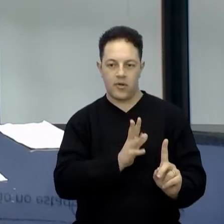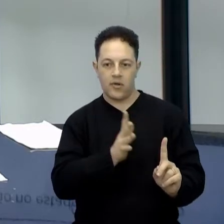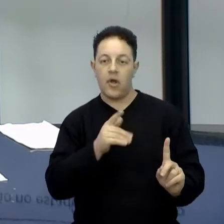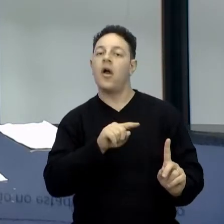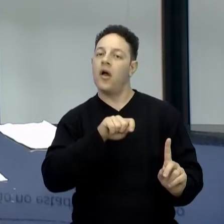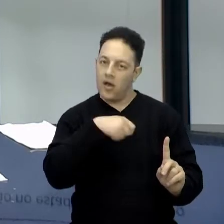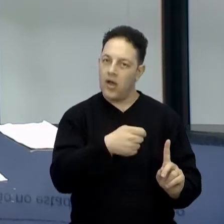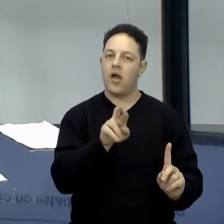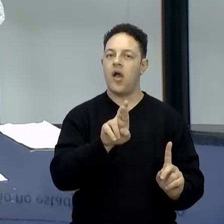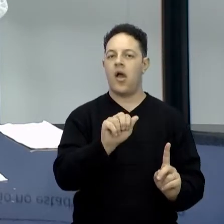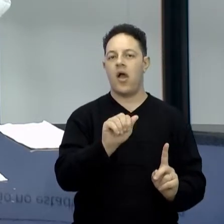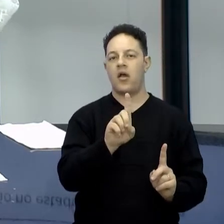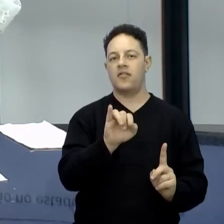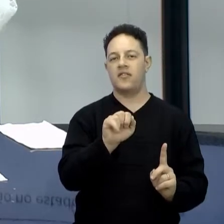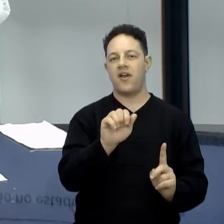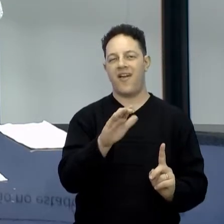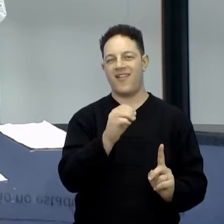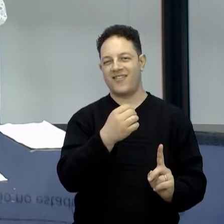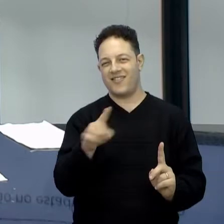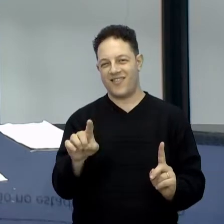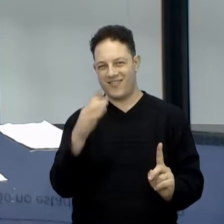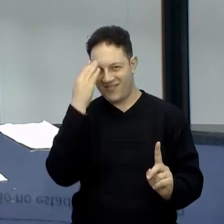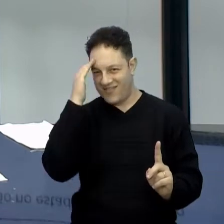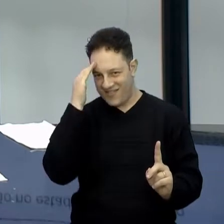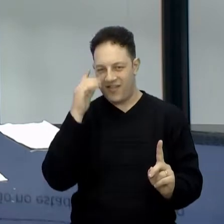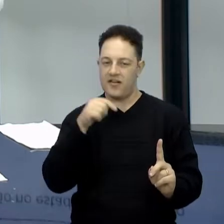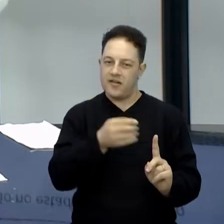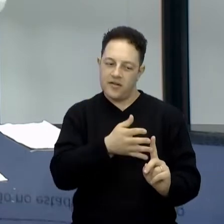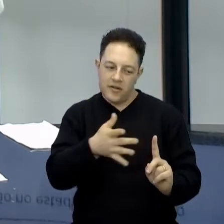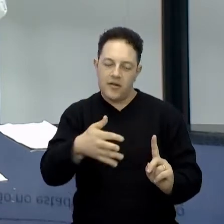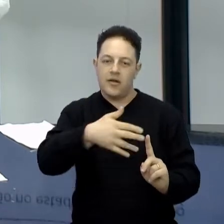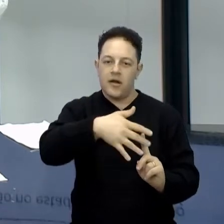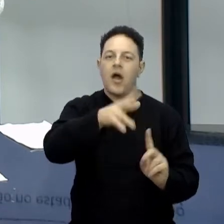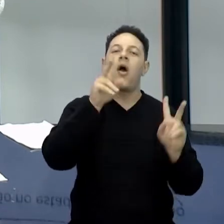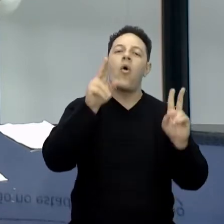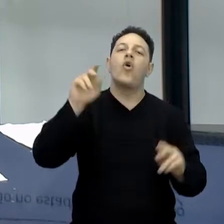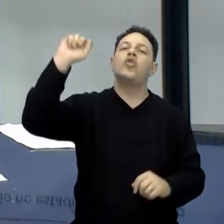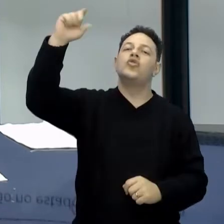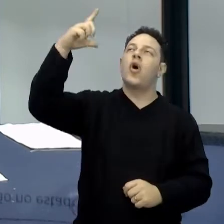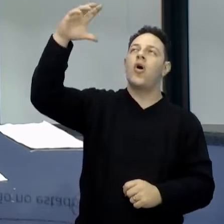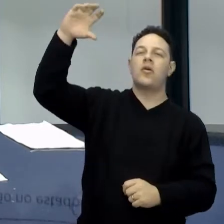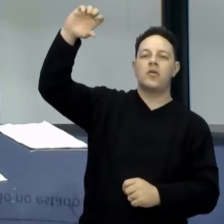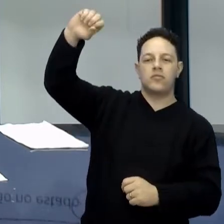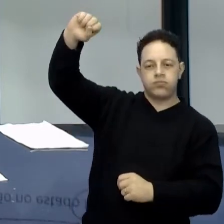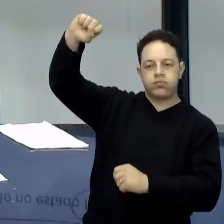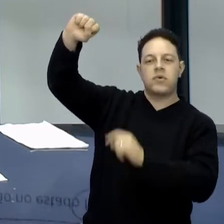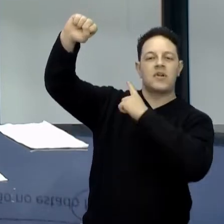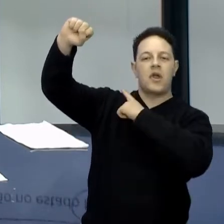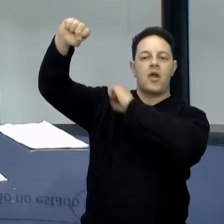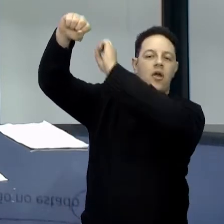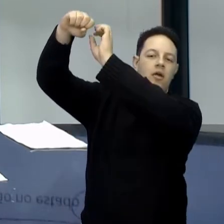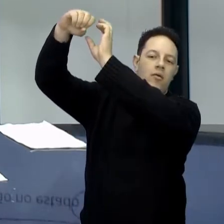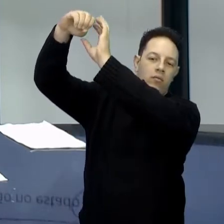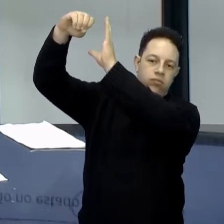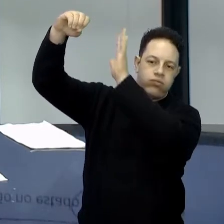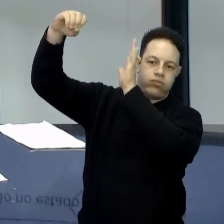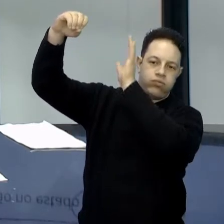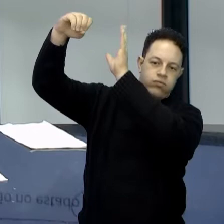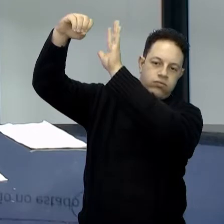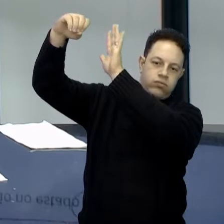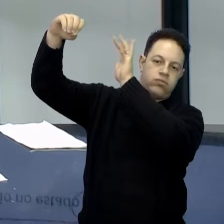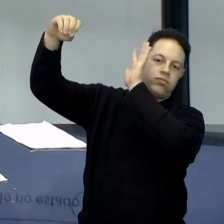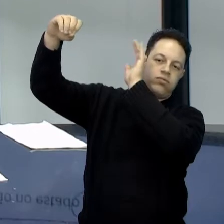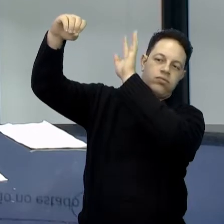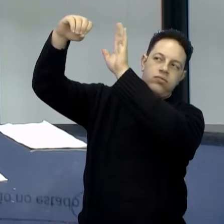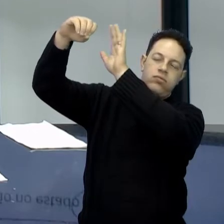matéria junto, mas aquece as suas bordas, que é o mesmo que o sol faz conosco, né? O sol emite essa irradiação, essa